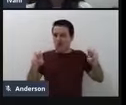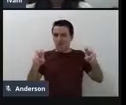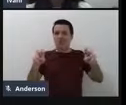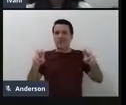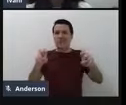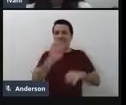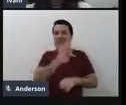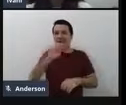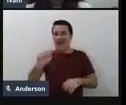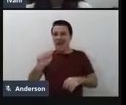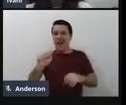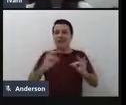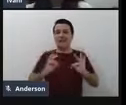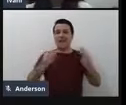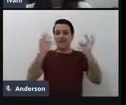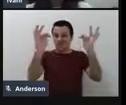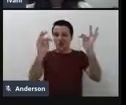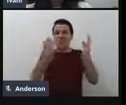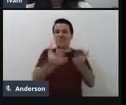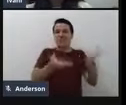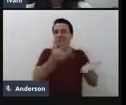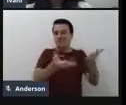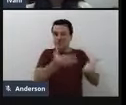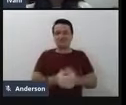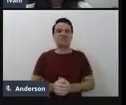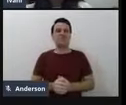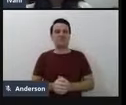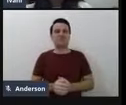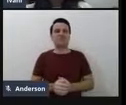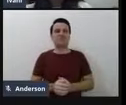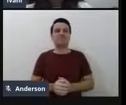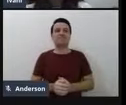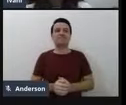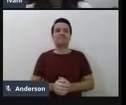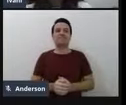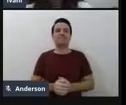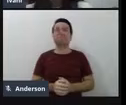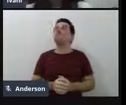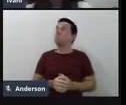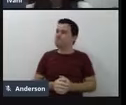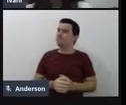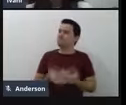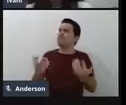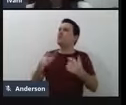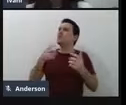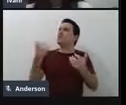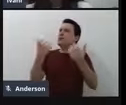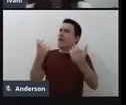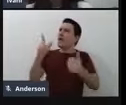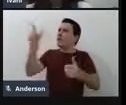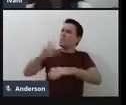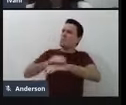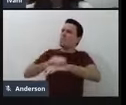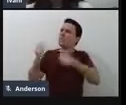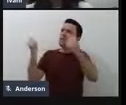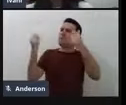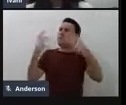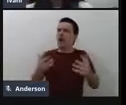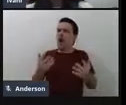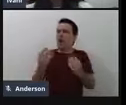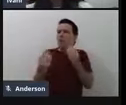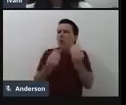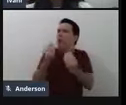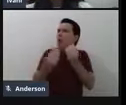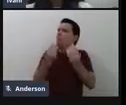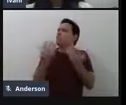na escola. Isso mesmo. Então, Ivani, conta para nós como que começou, né, esse